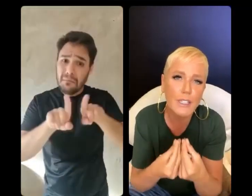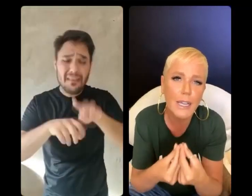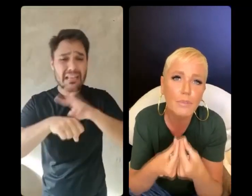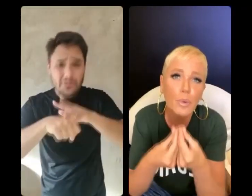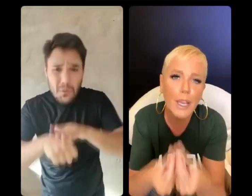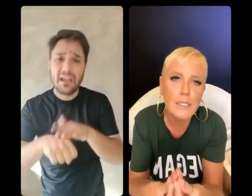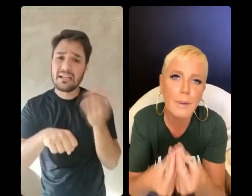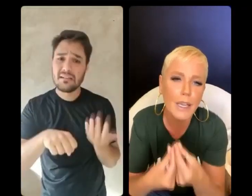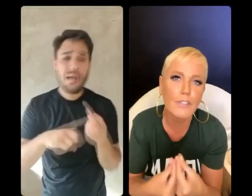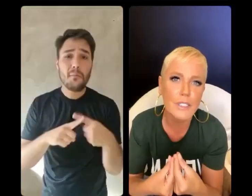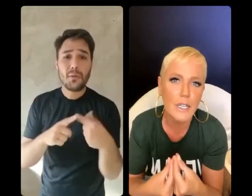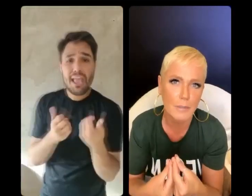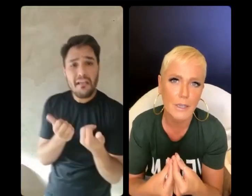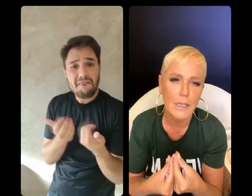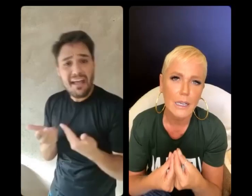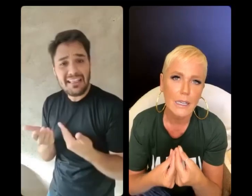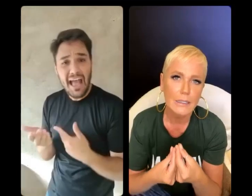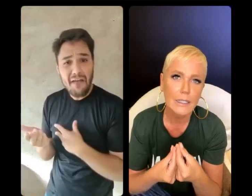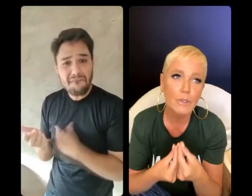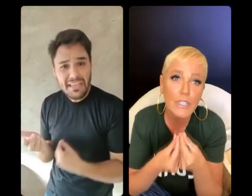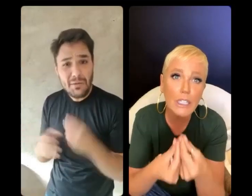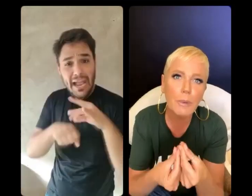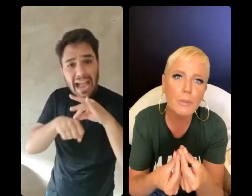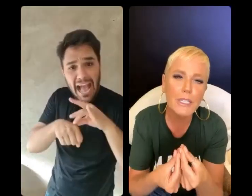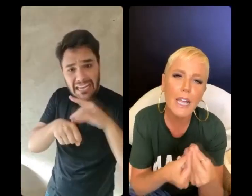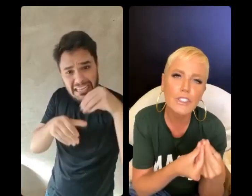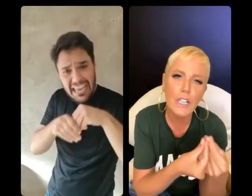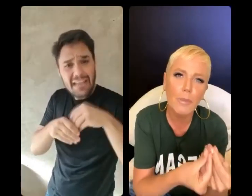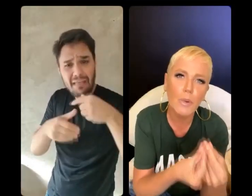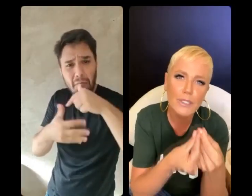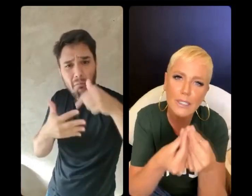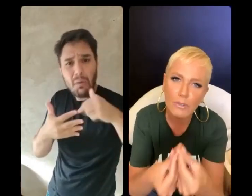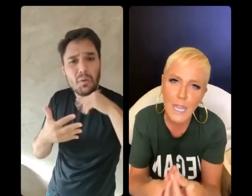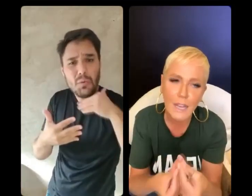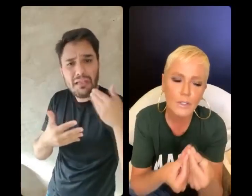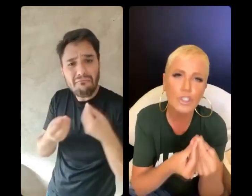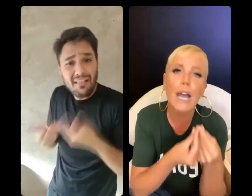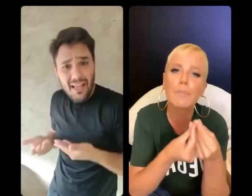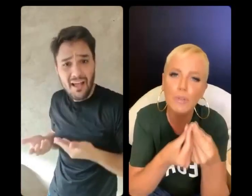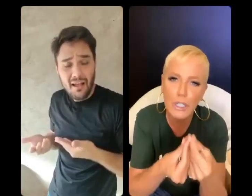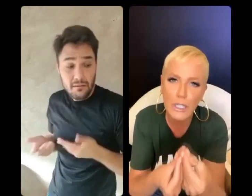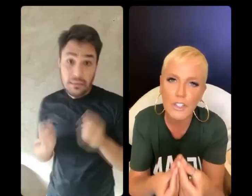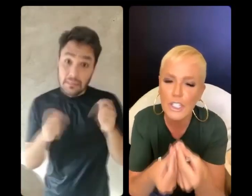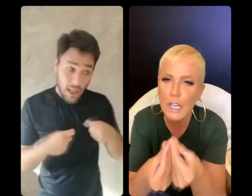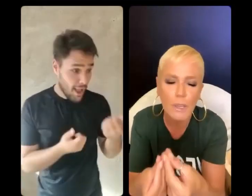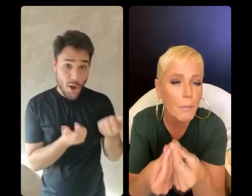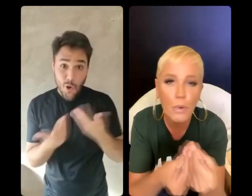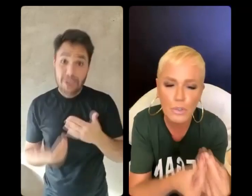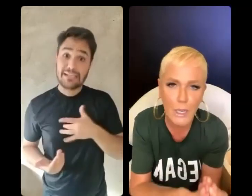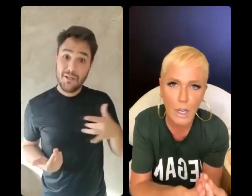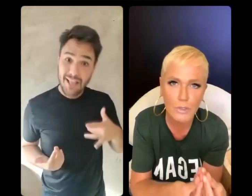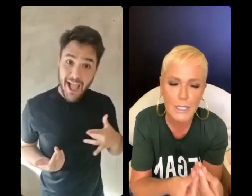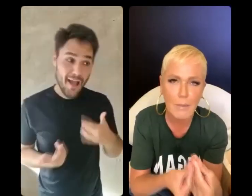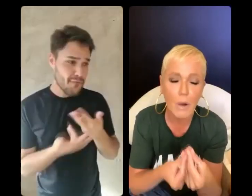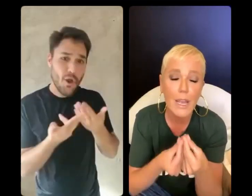você vai dar doença para quem você ama? Entendeu? Tendo a possibilidade de dar uma coisa saudável, de dar proteína vegetal, que é